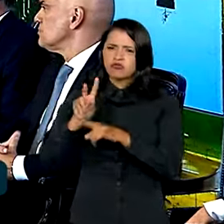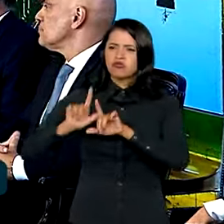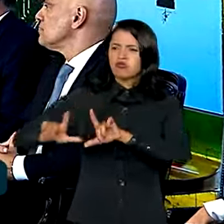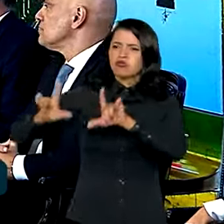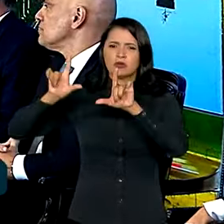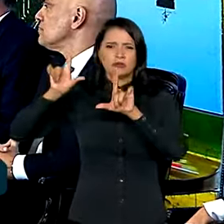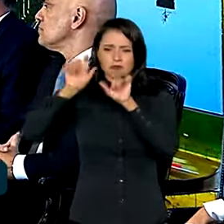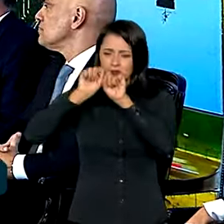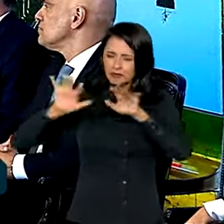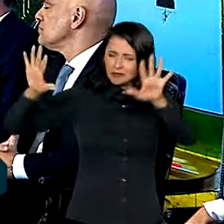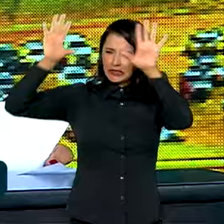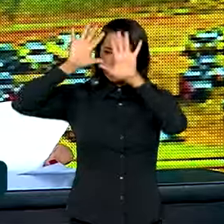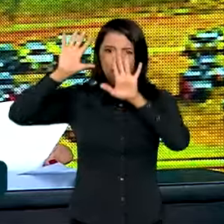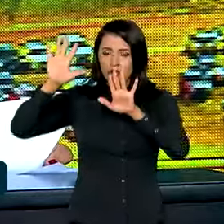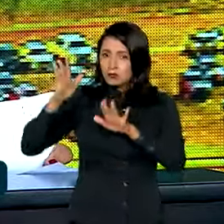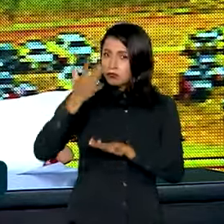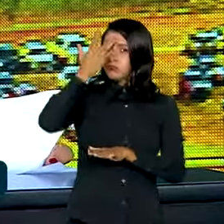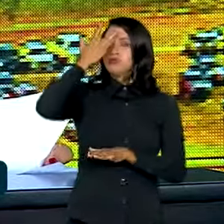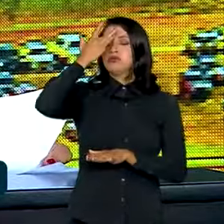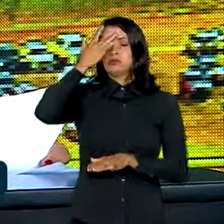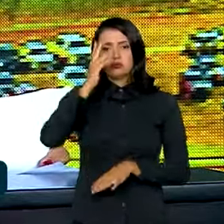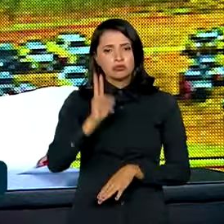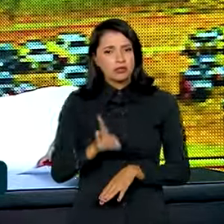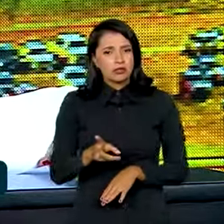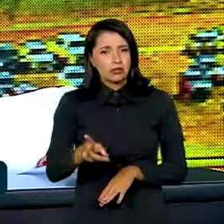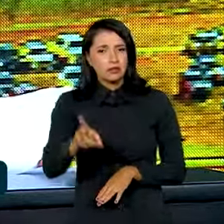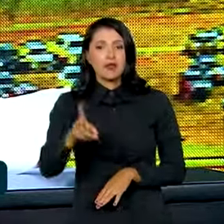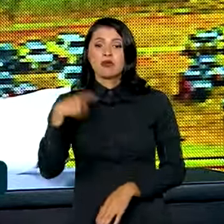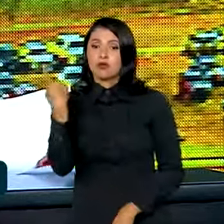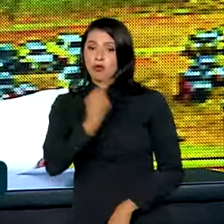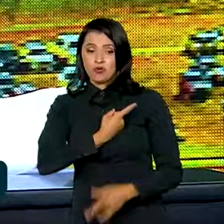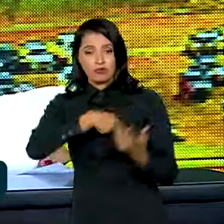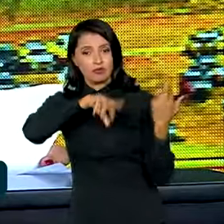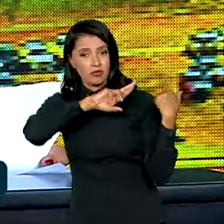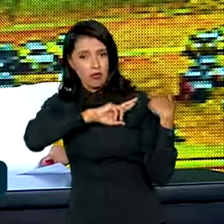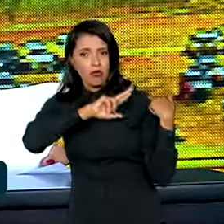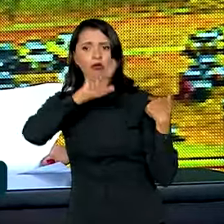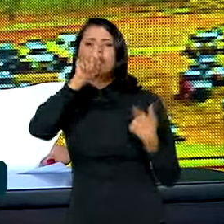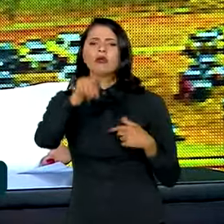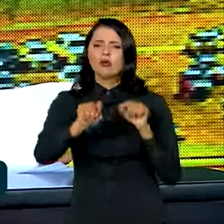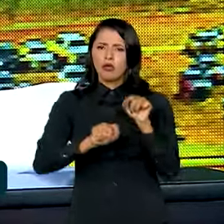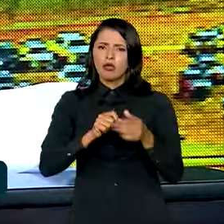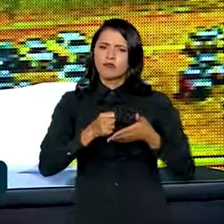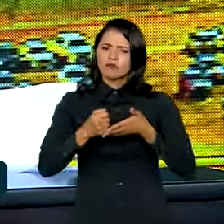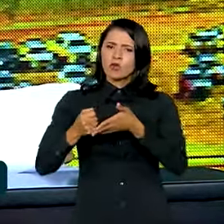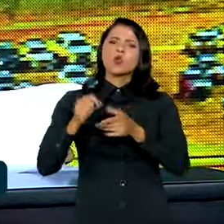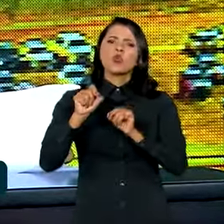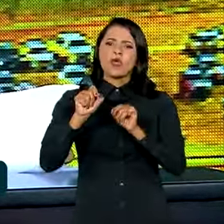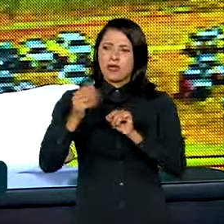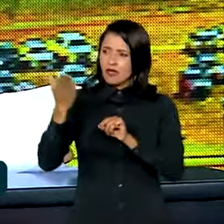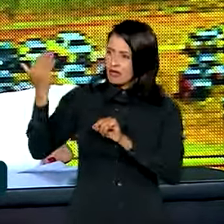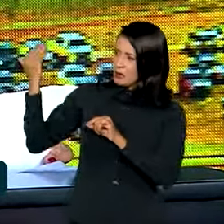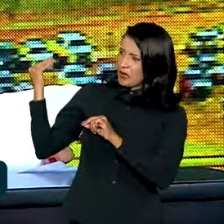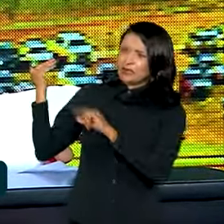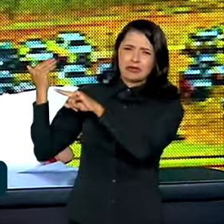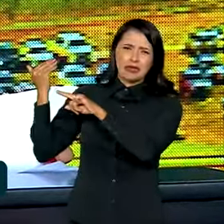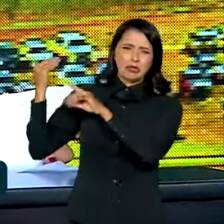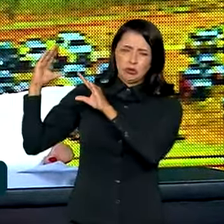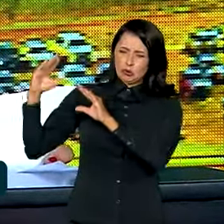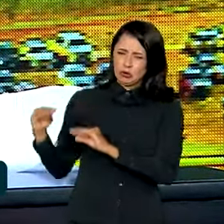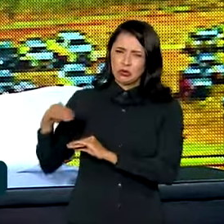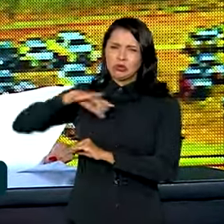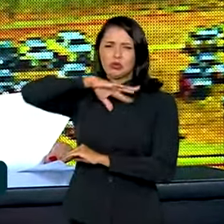memórias. E nosso dever é contribuir para que esse passado sombrio